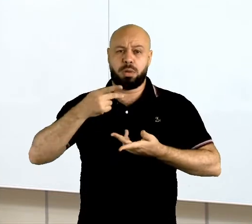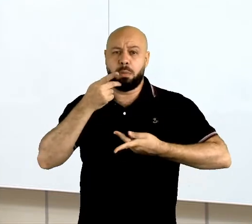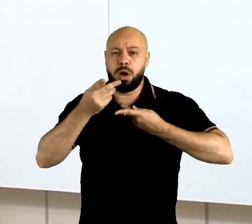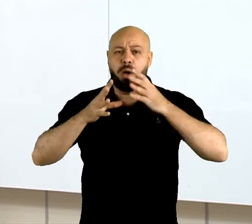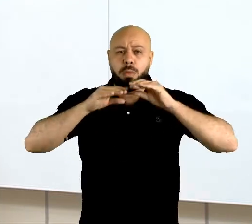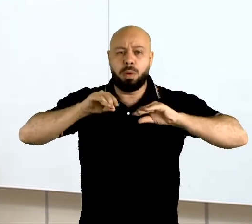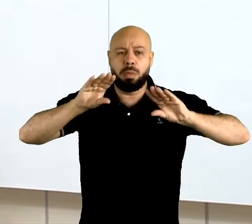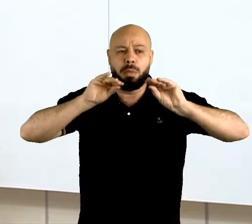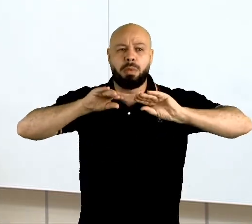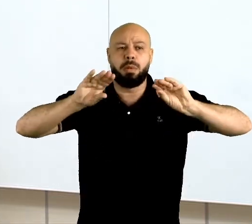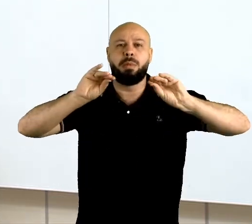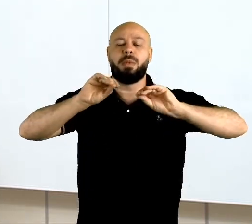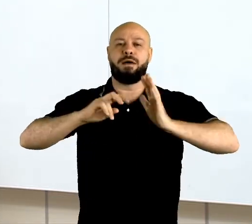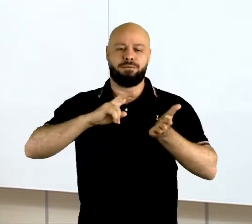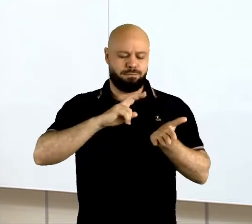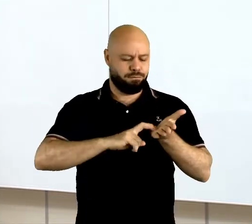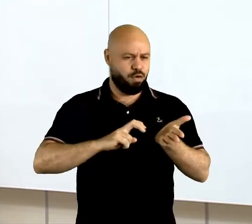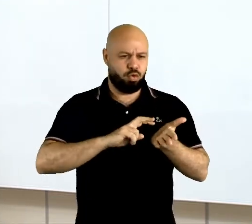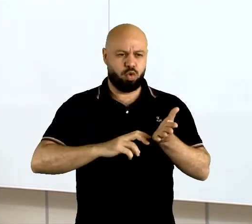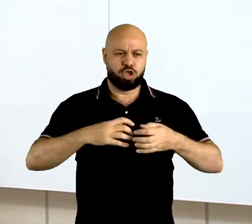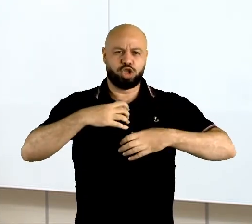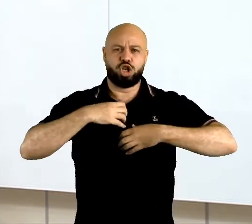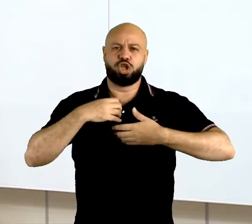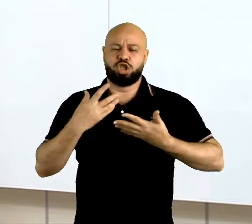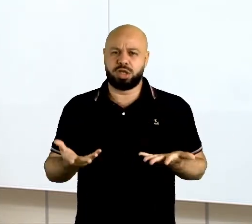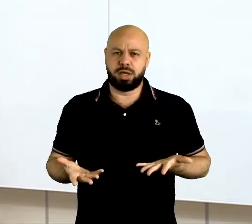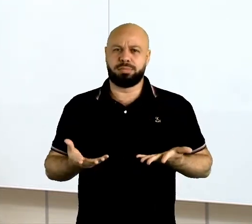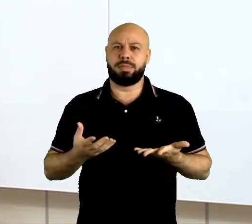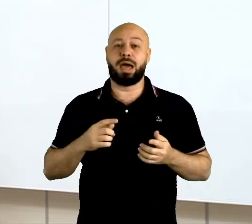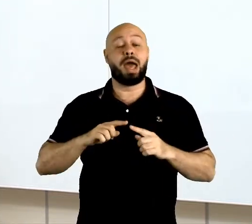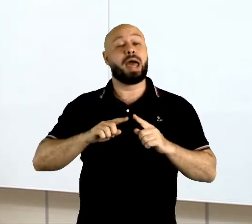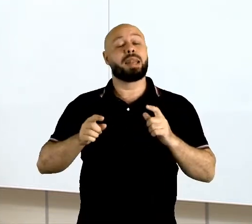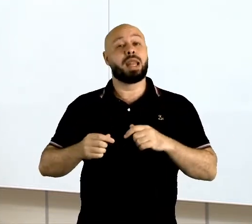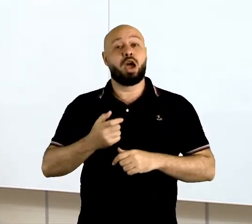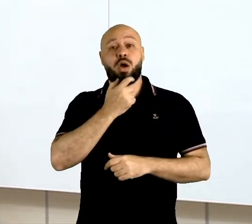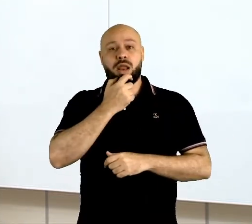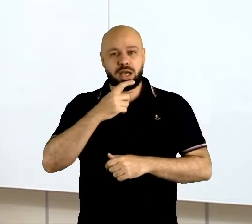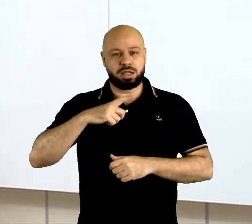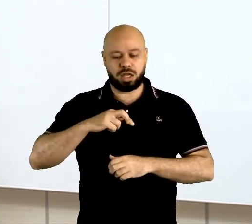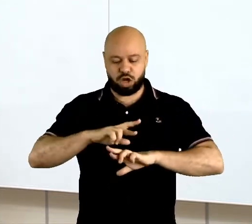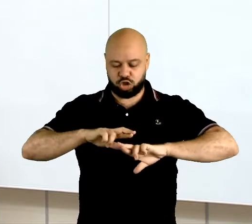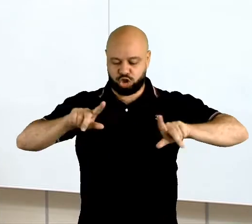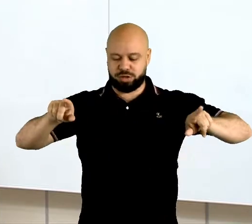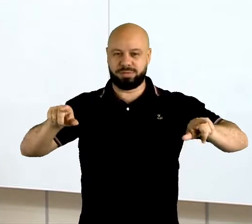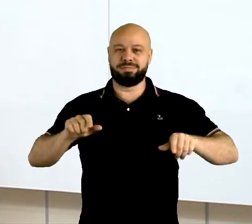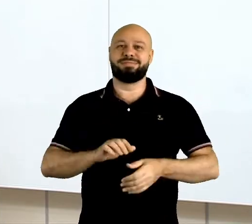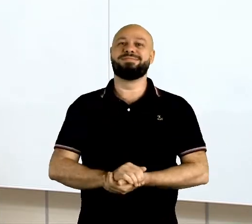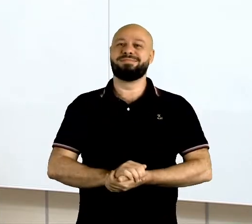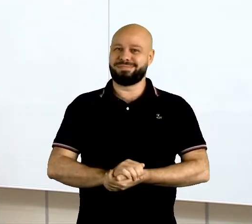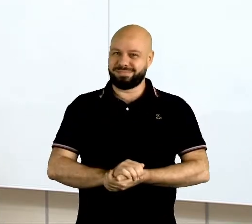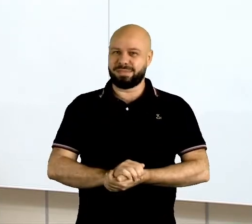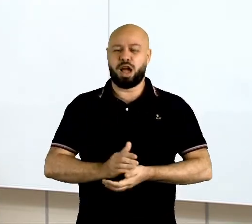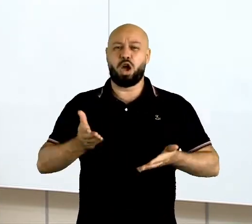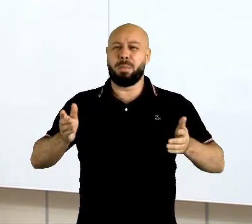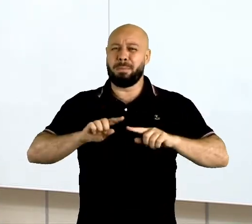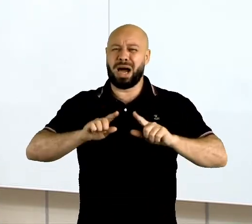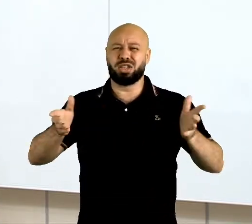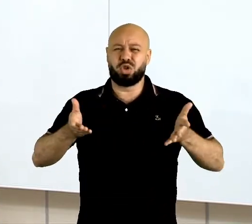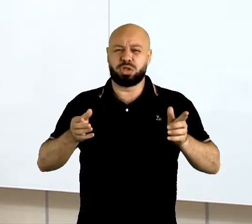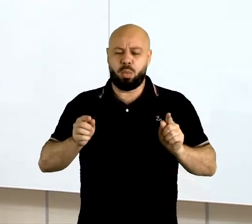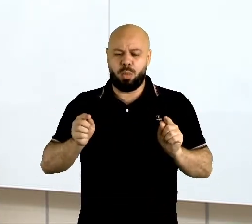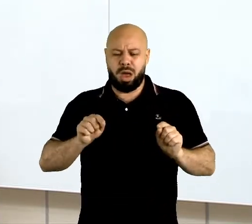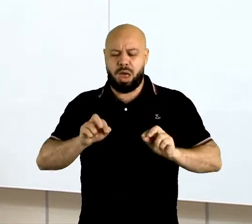pronúncia como vocabulários. Na língua inglesa não é diferente. Só que, lógico, na língua inglesa essas diferenças são bem menos